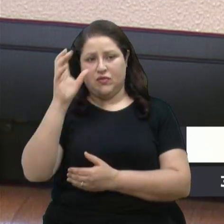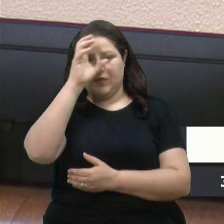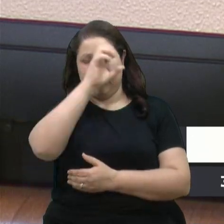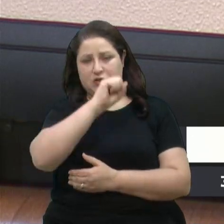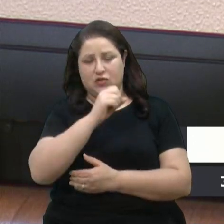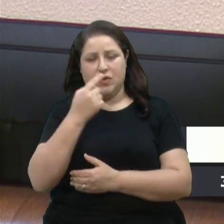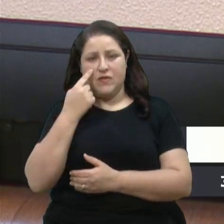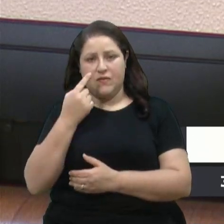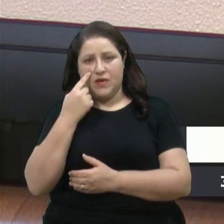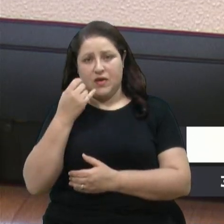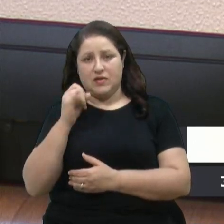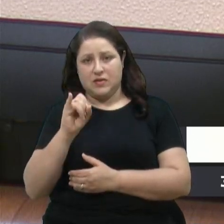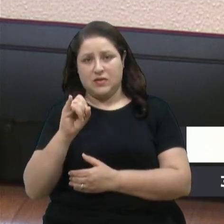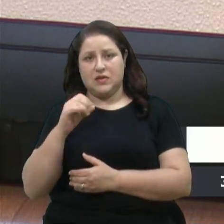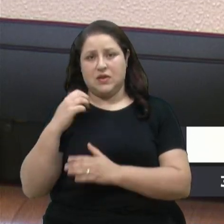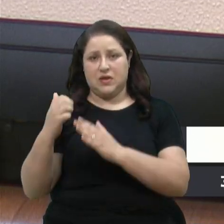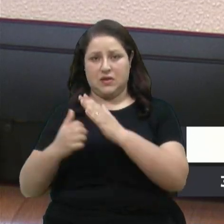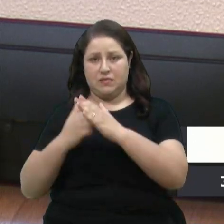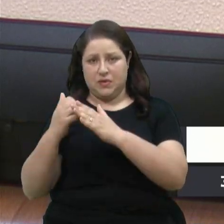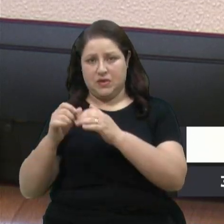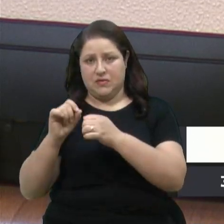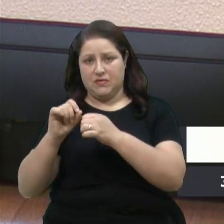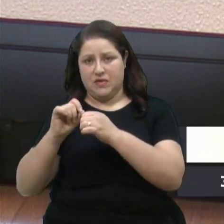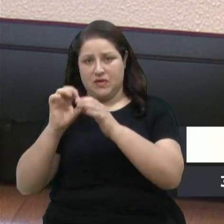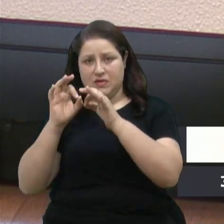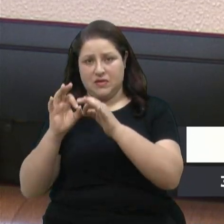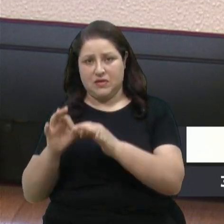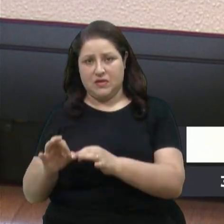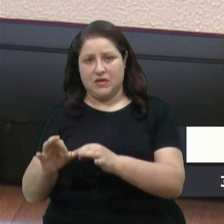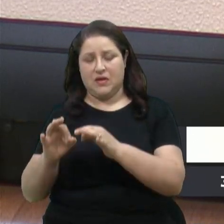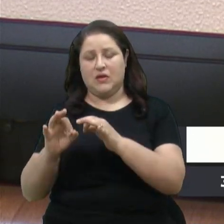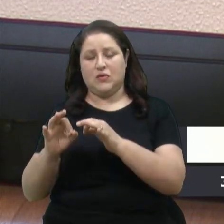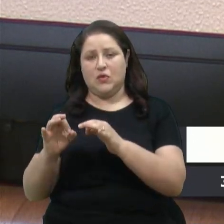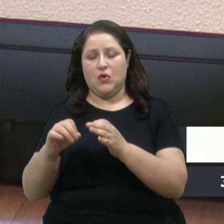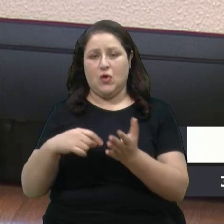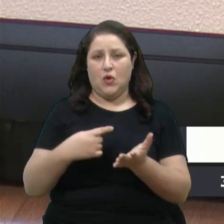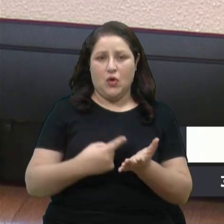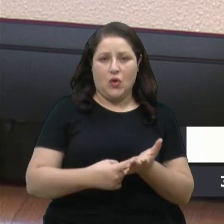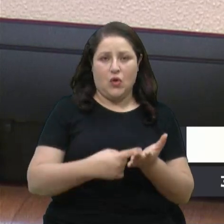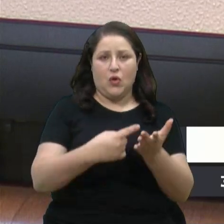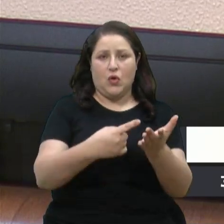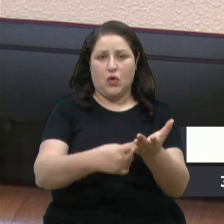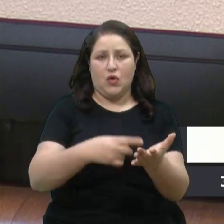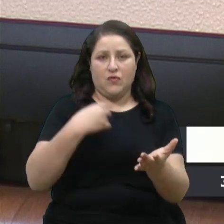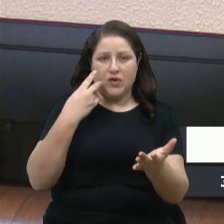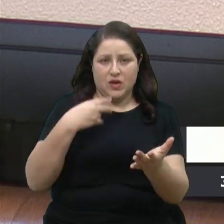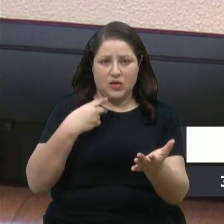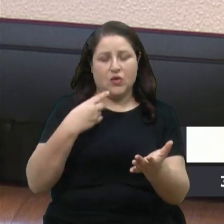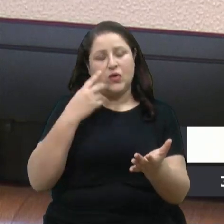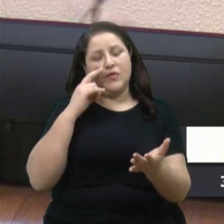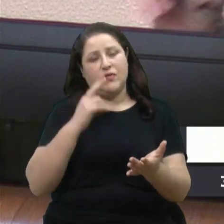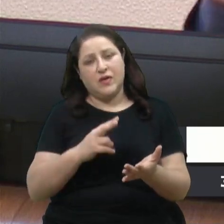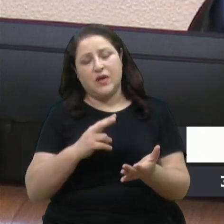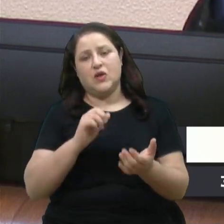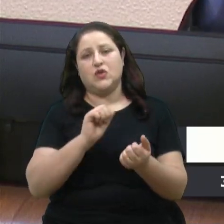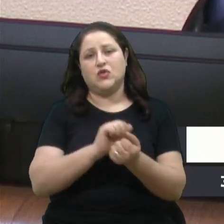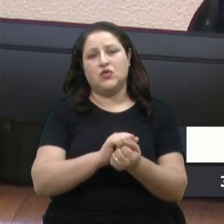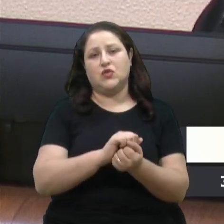cumprindo, se essas empresas estão cumprindo, com condica, com vereadores, porque